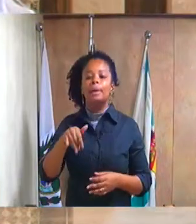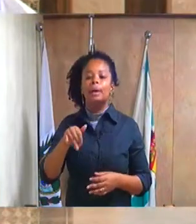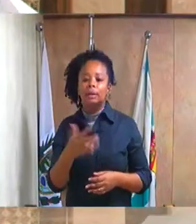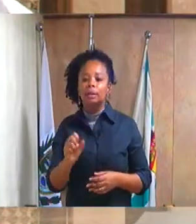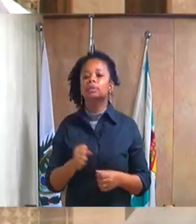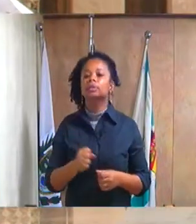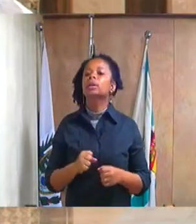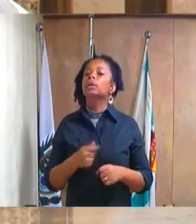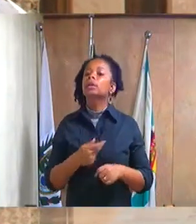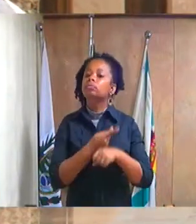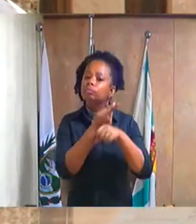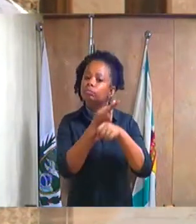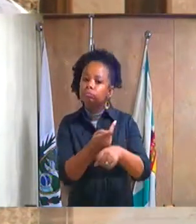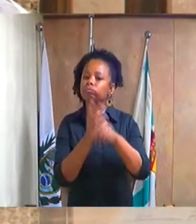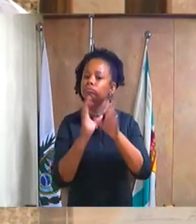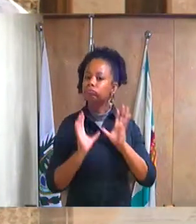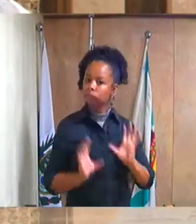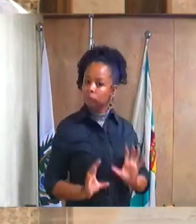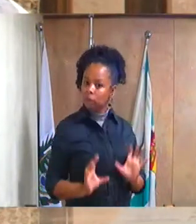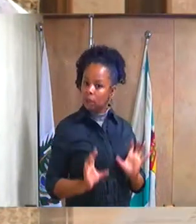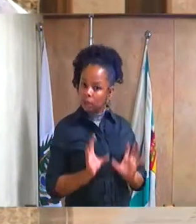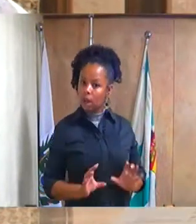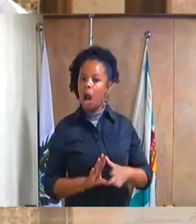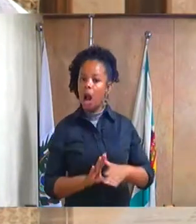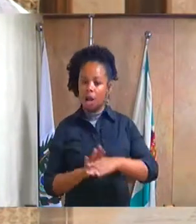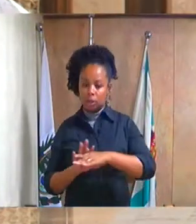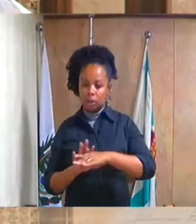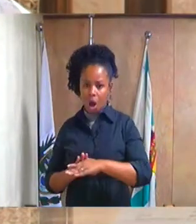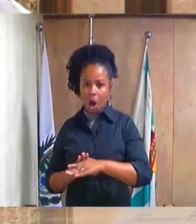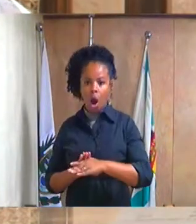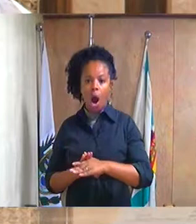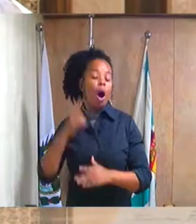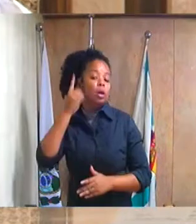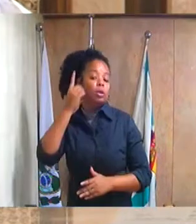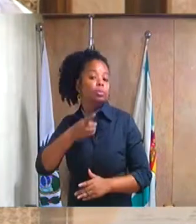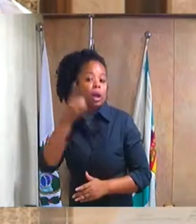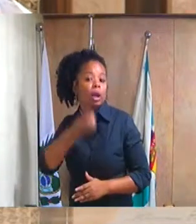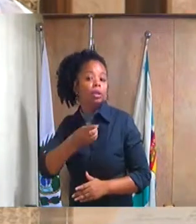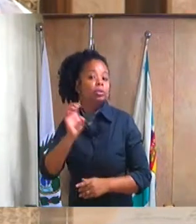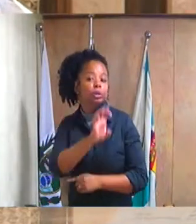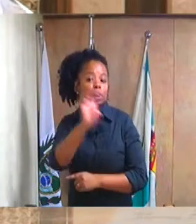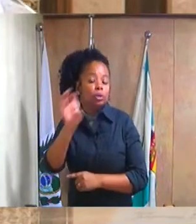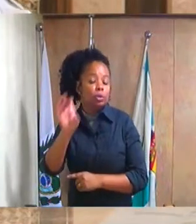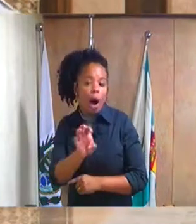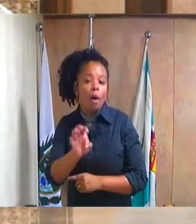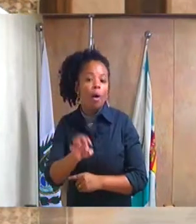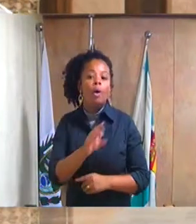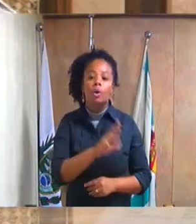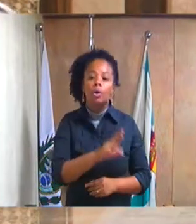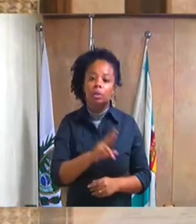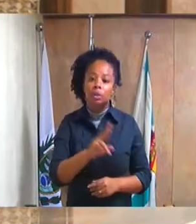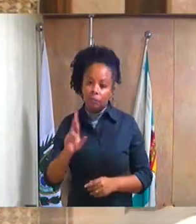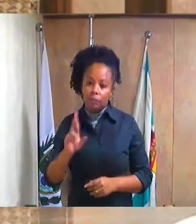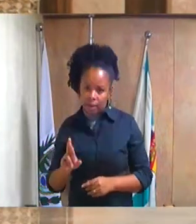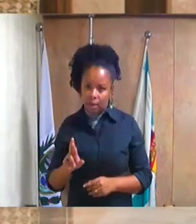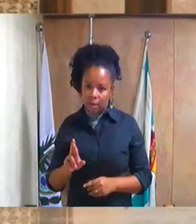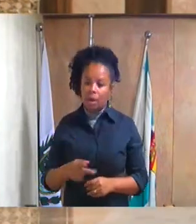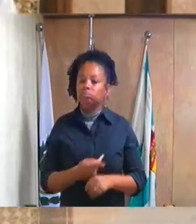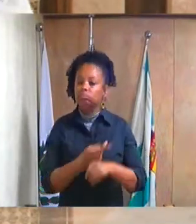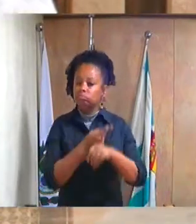Caxiense, outorgando ao licencioso senhor deputado estadual Rosenberg Reis de Oliveira, o título de benemérito da comunidade.